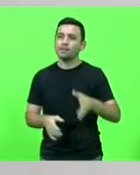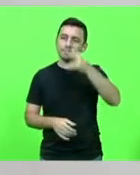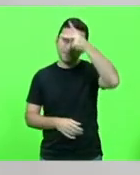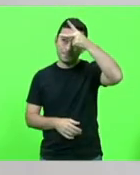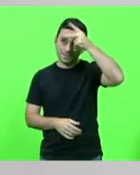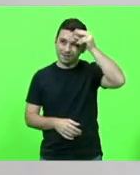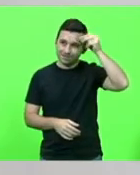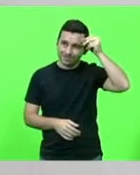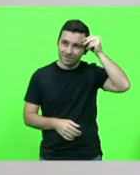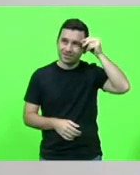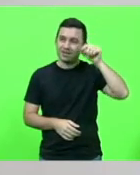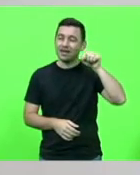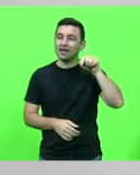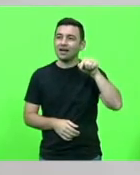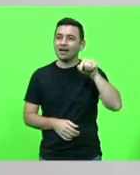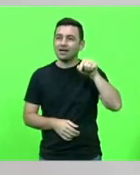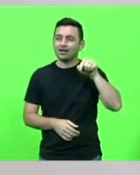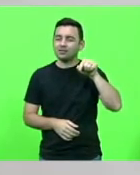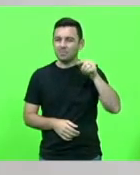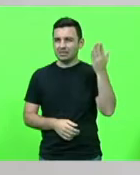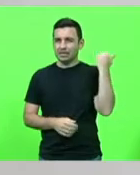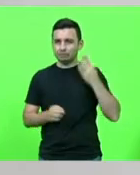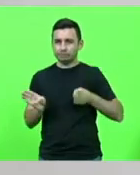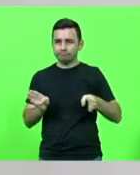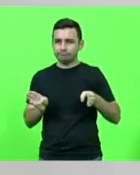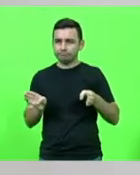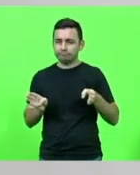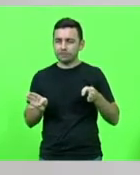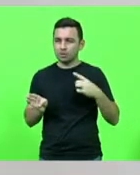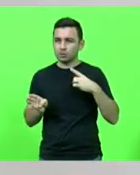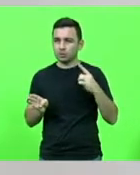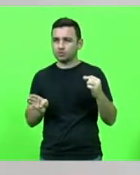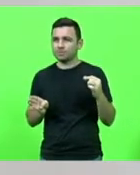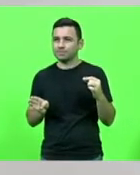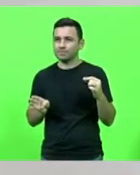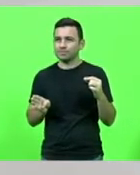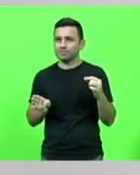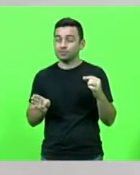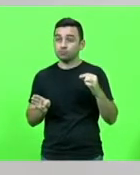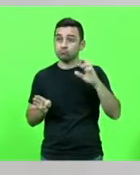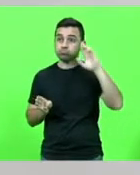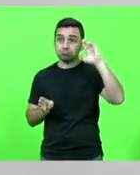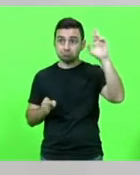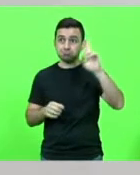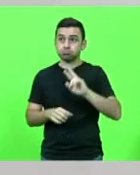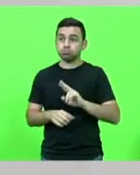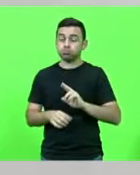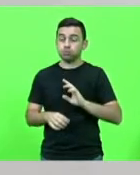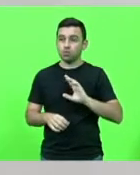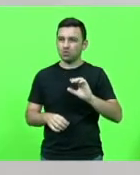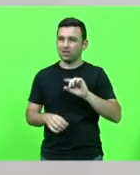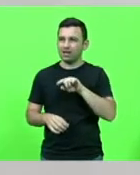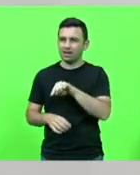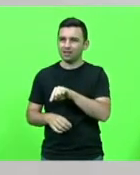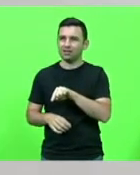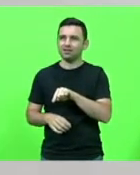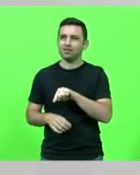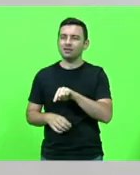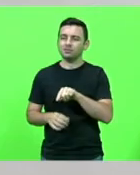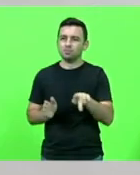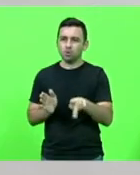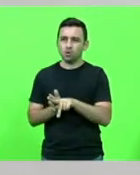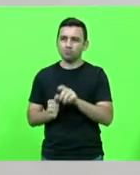no meu último mandato eu fui um dos responsáveis pela coordenação e acompanhamento da obra